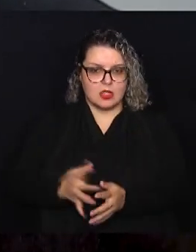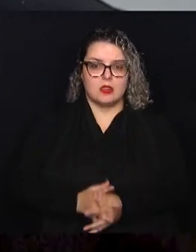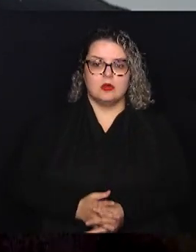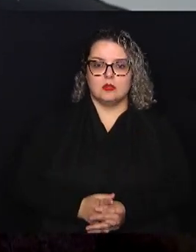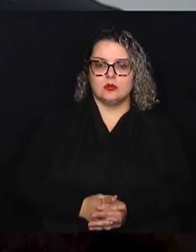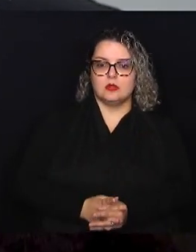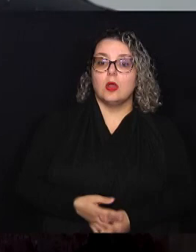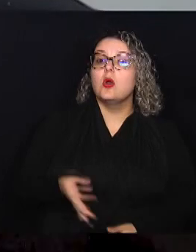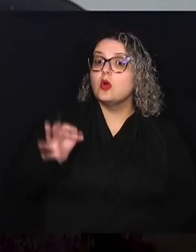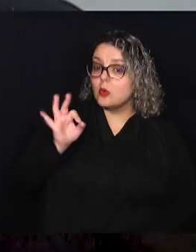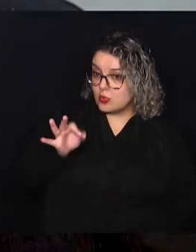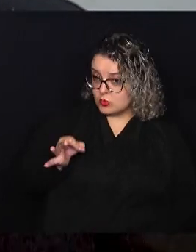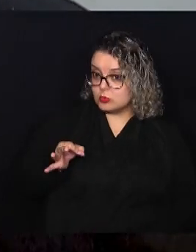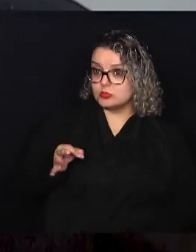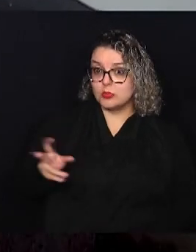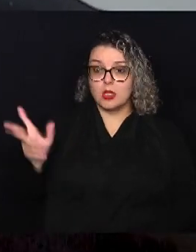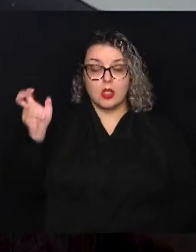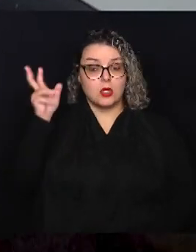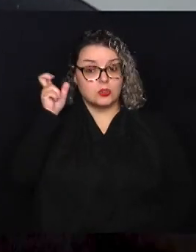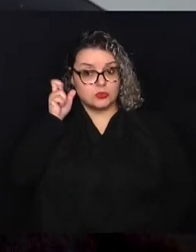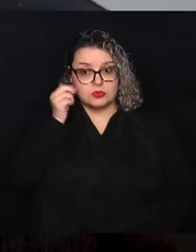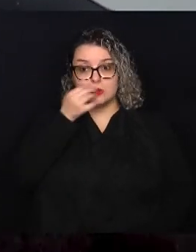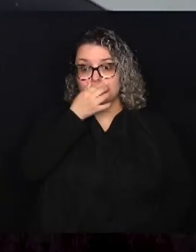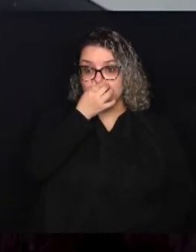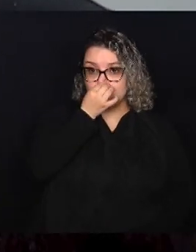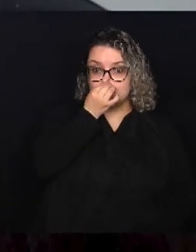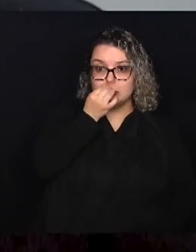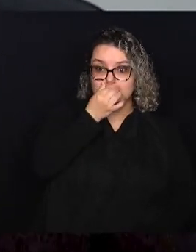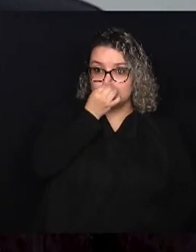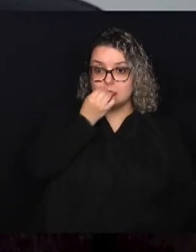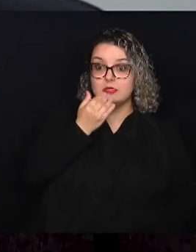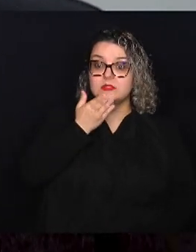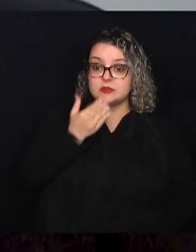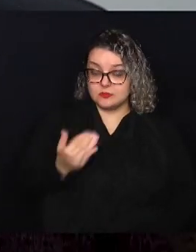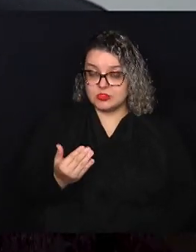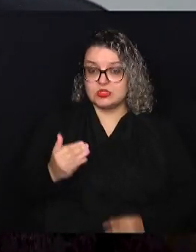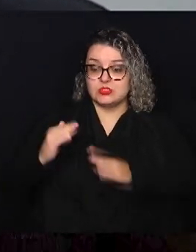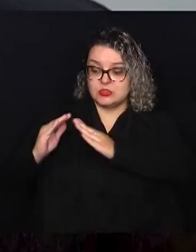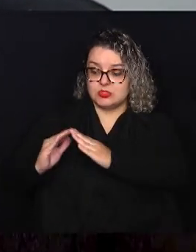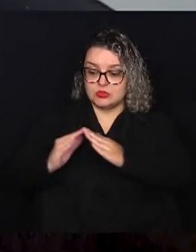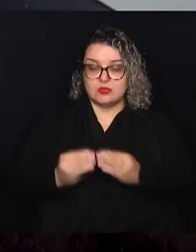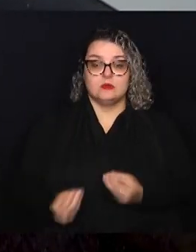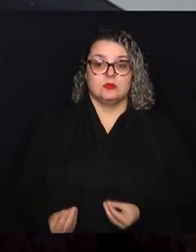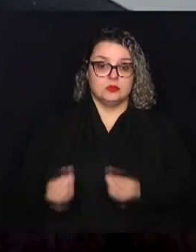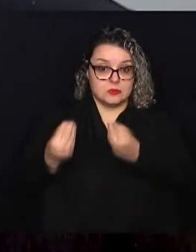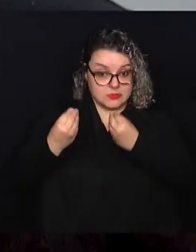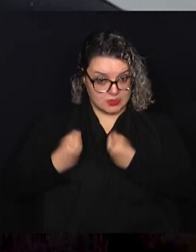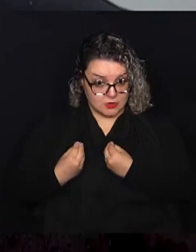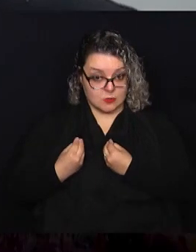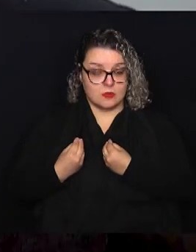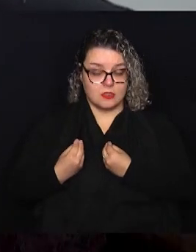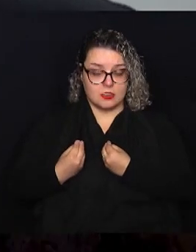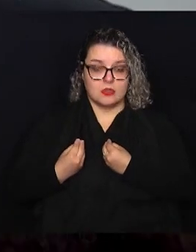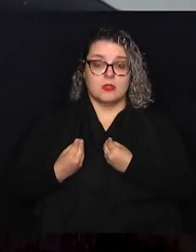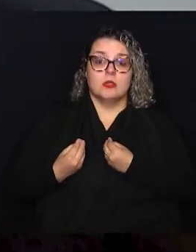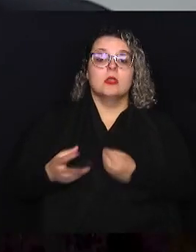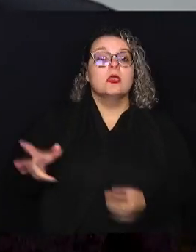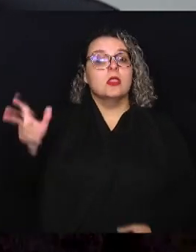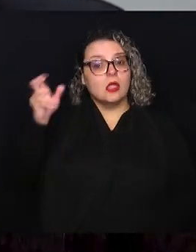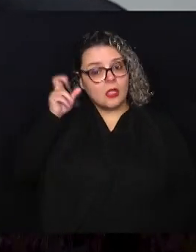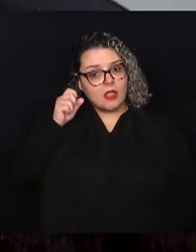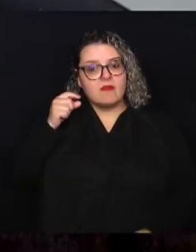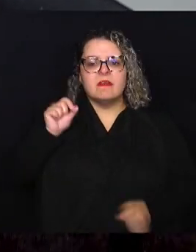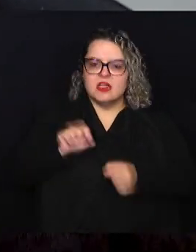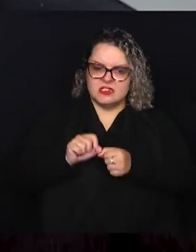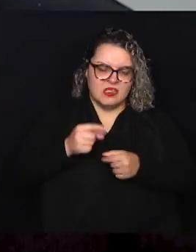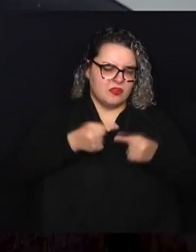Com certeza. Escutando esta reivindicação que os moradores nos trazem e, a partir dessa escuta, fazer o